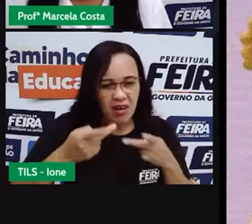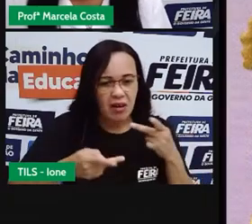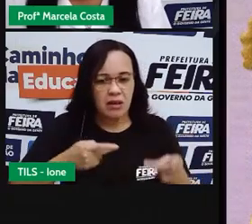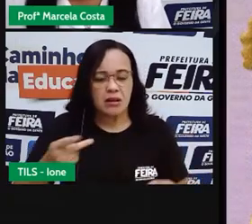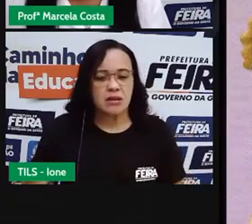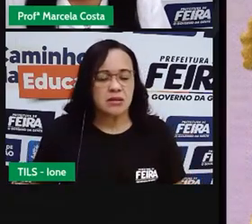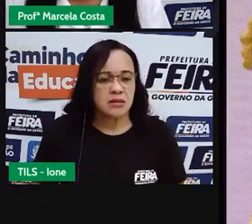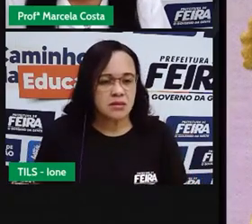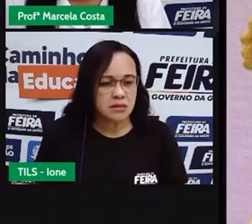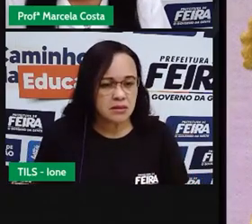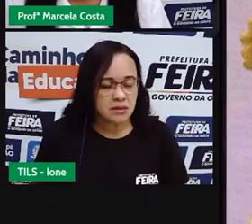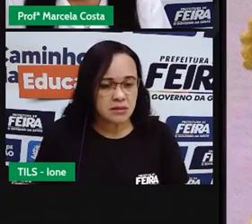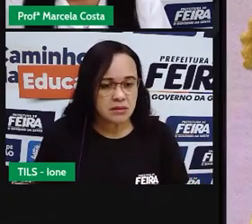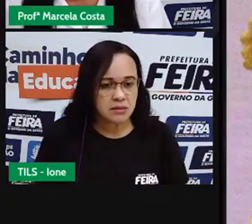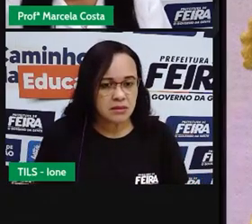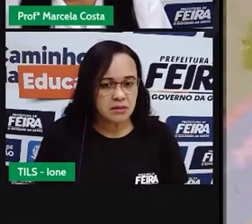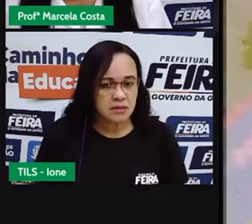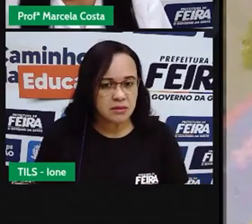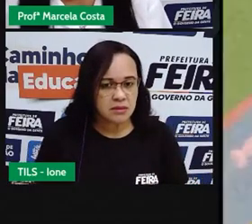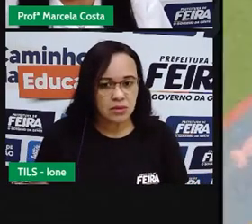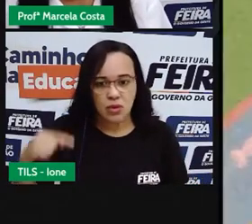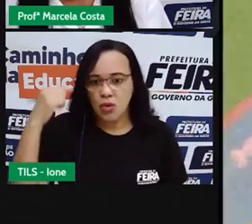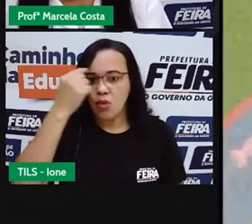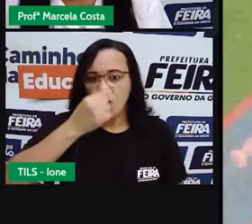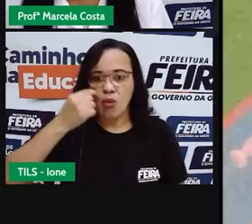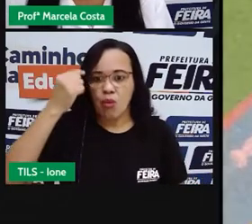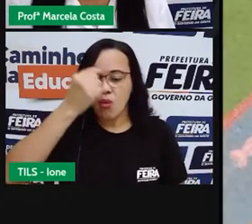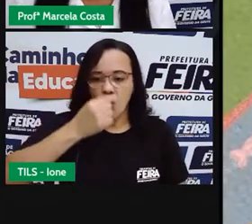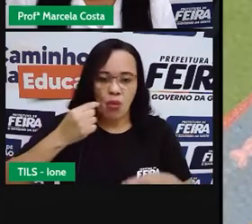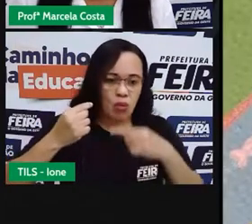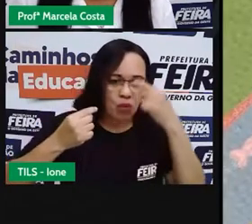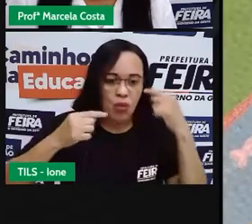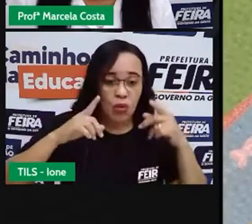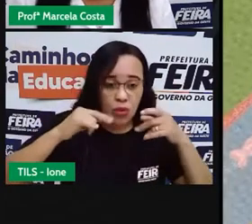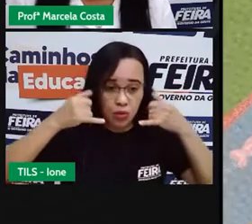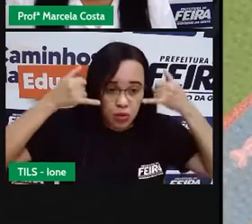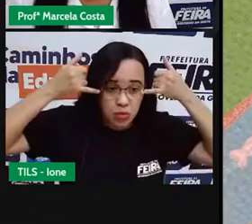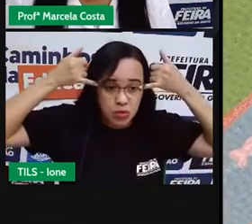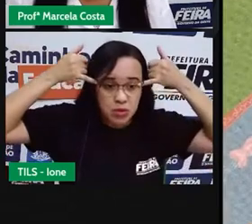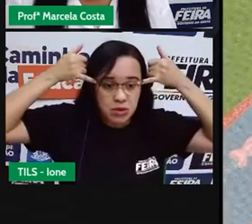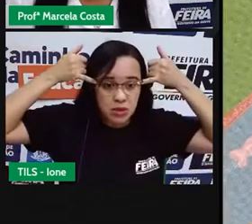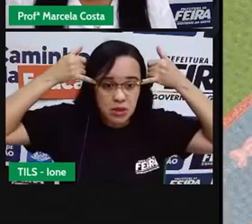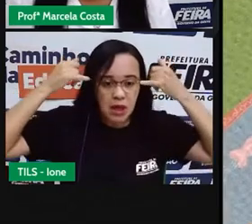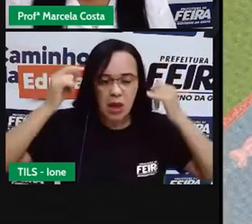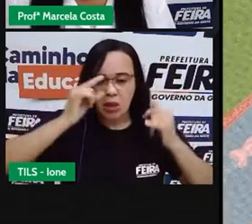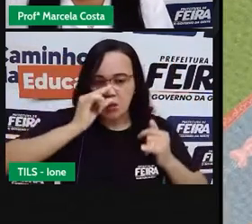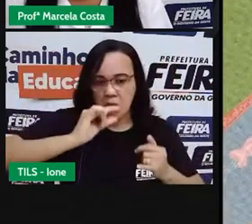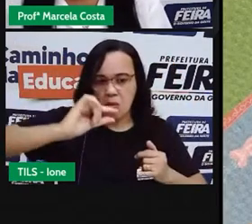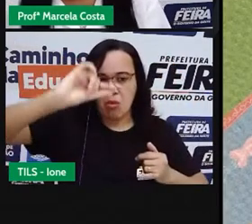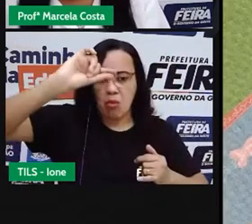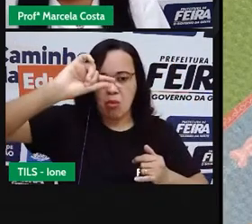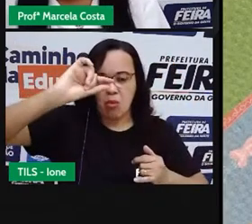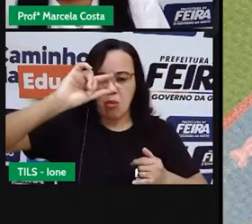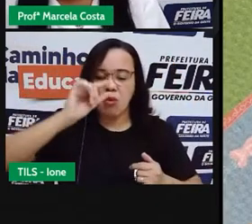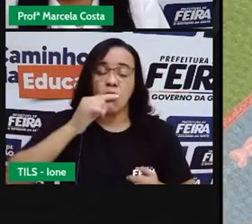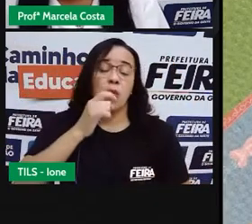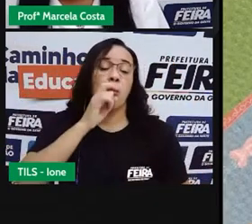Olho redondo, olho puxado Nariz contudo ou